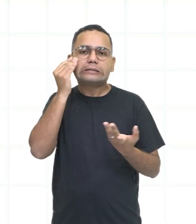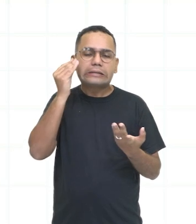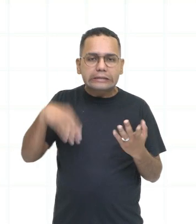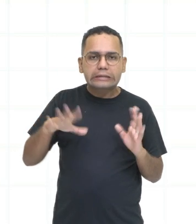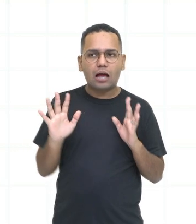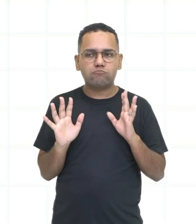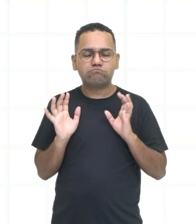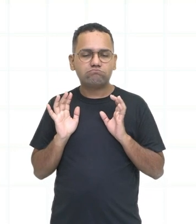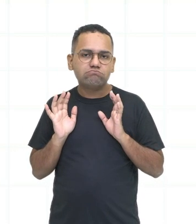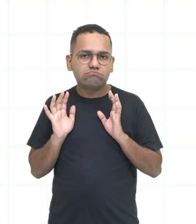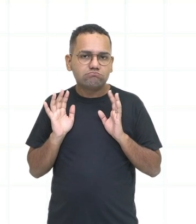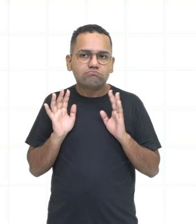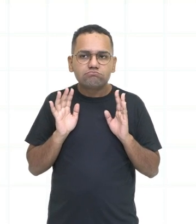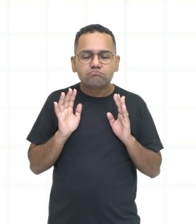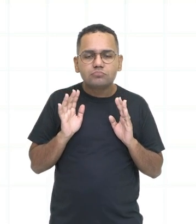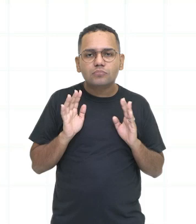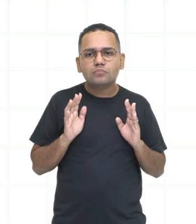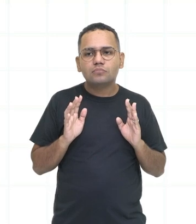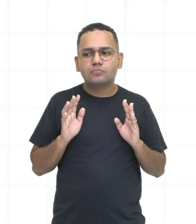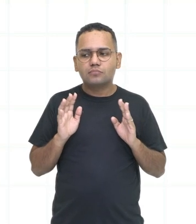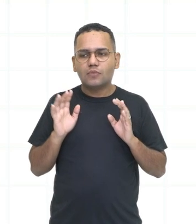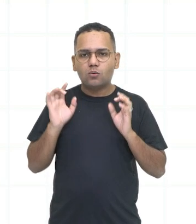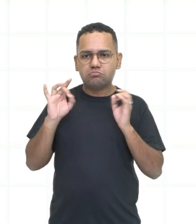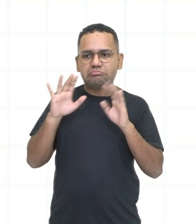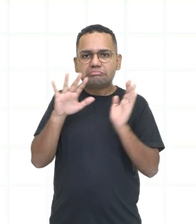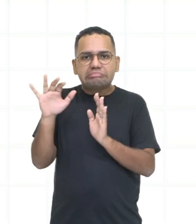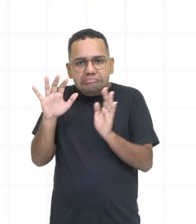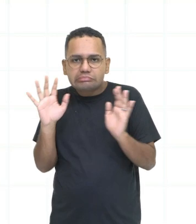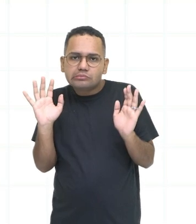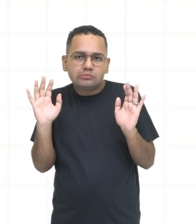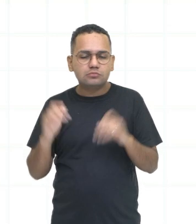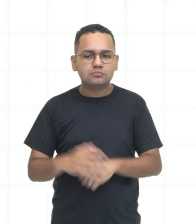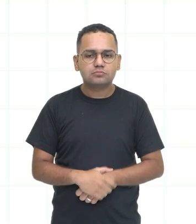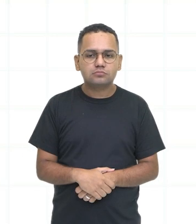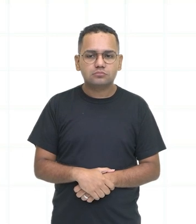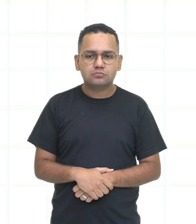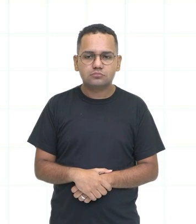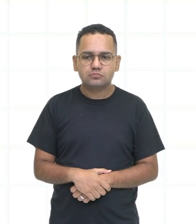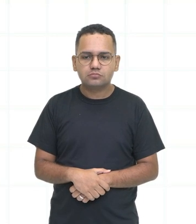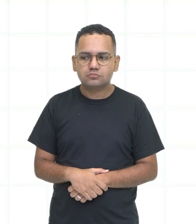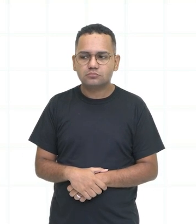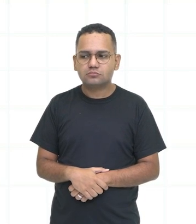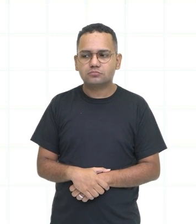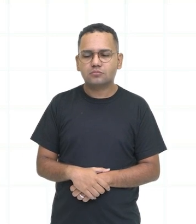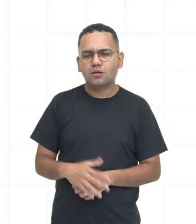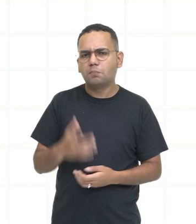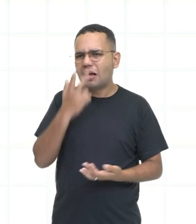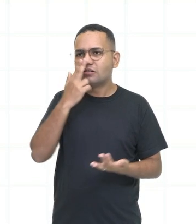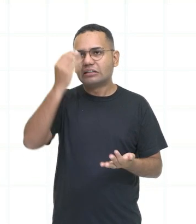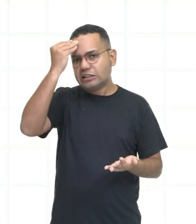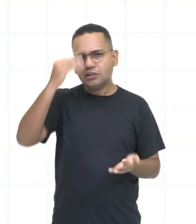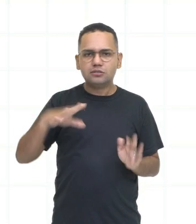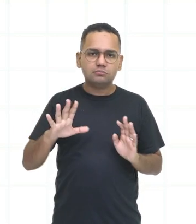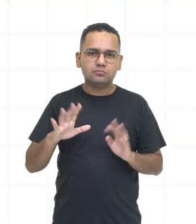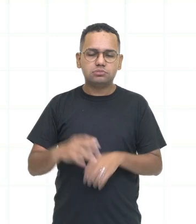né? Bastante utilizada. Que essa give up significa desistir. Tá certo? Give